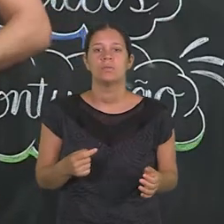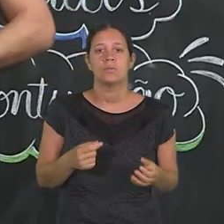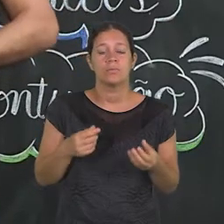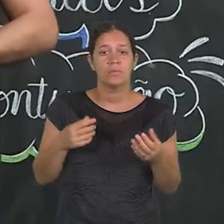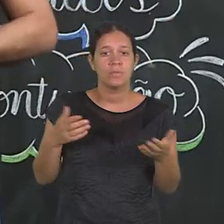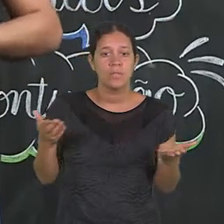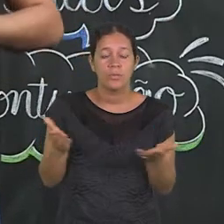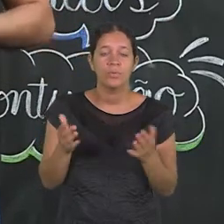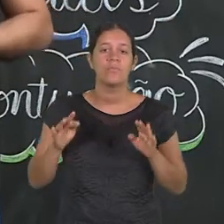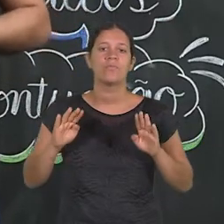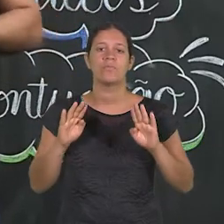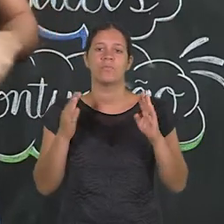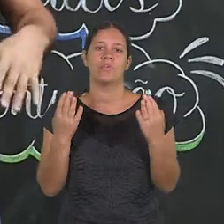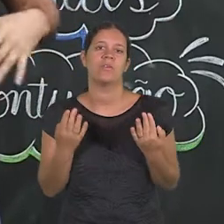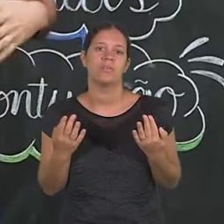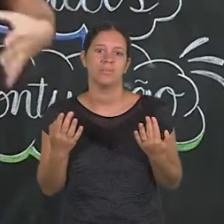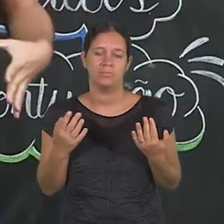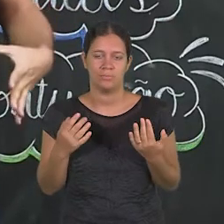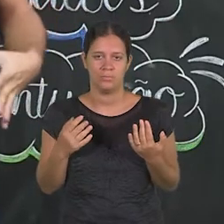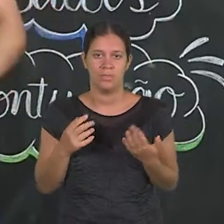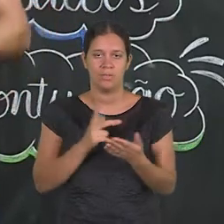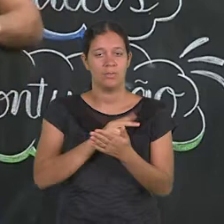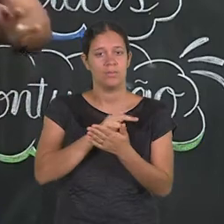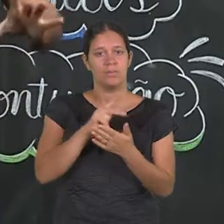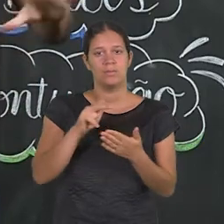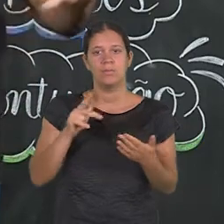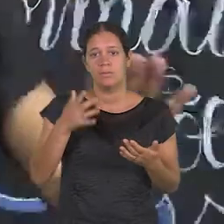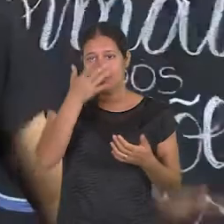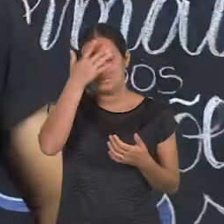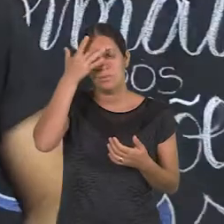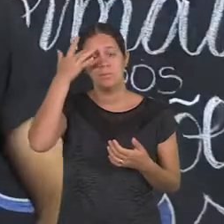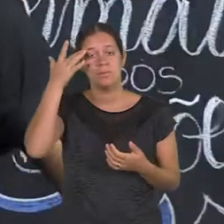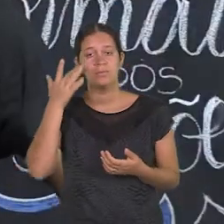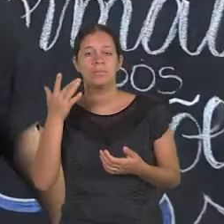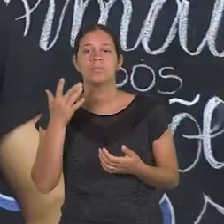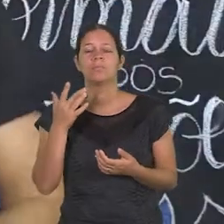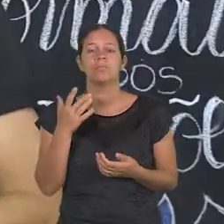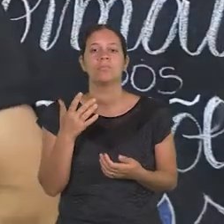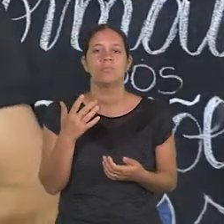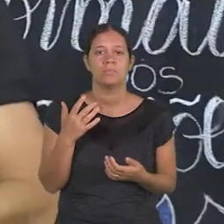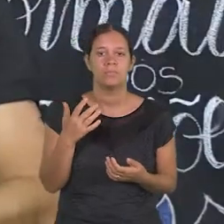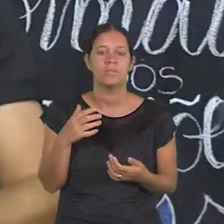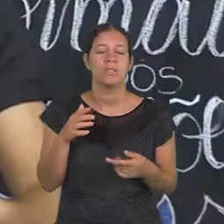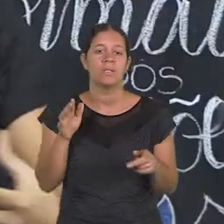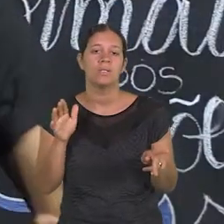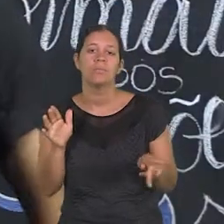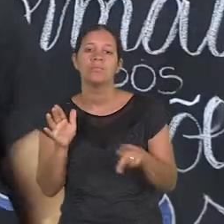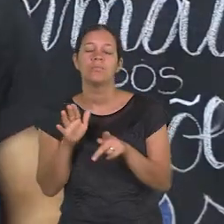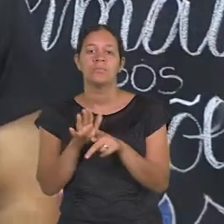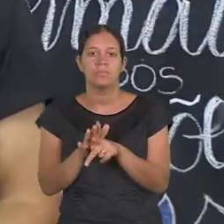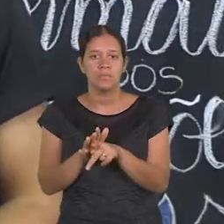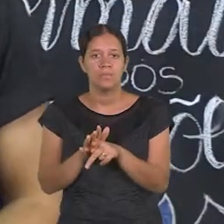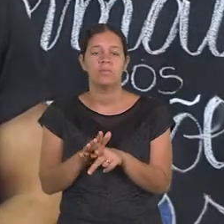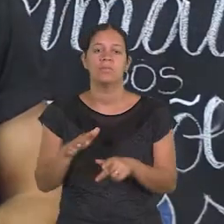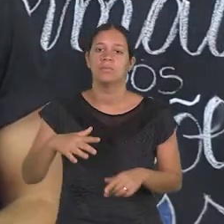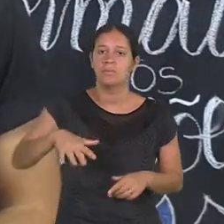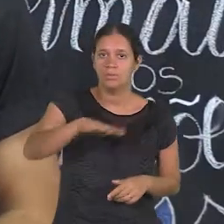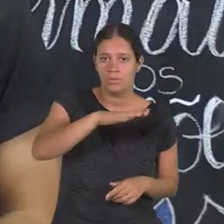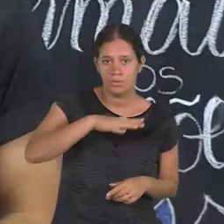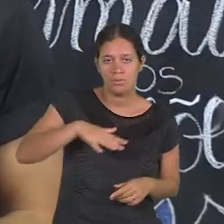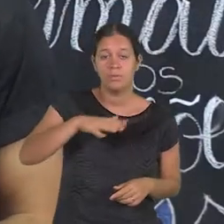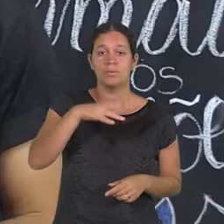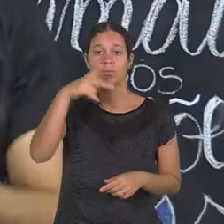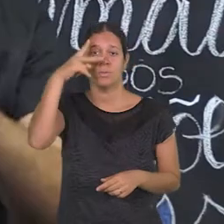forma muito ampla, o cenário de uma festa, com vários personagens. Esse é o que a gente chama de um plano geral, que ele ocupa boa parte do